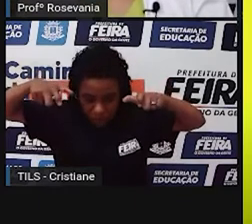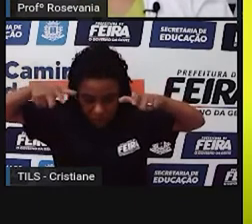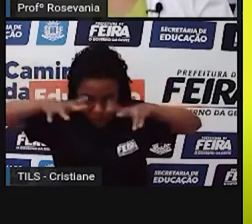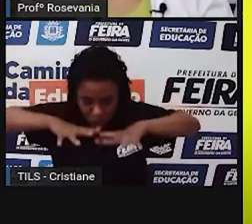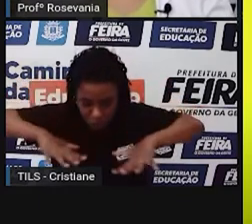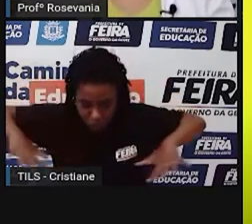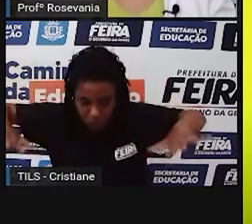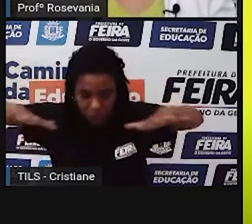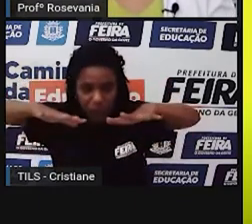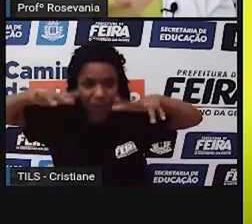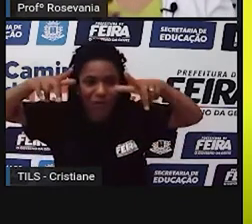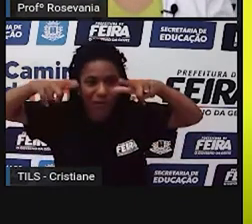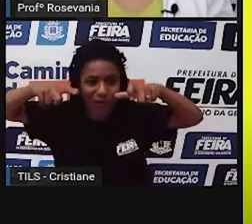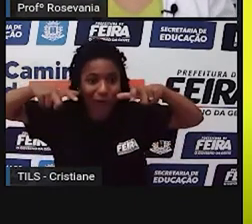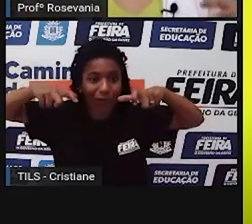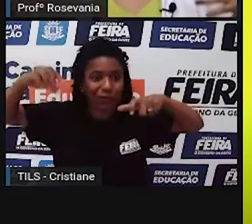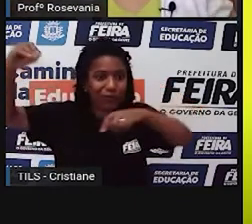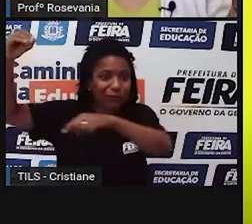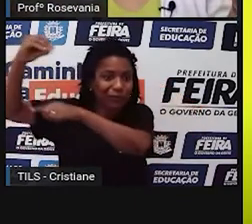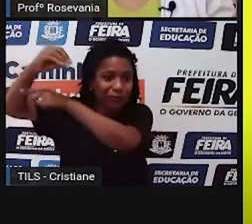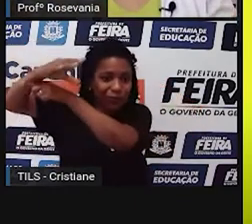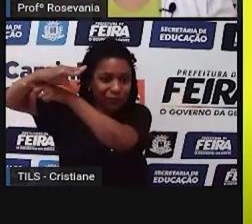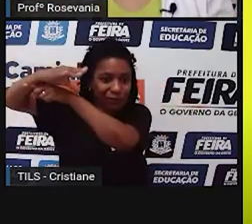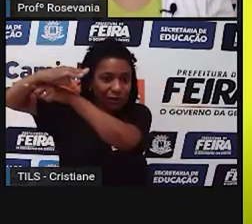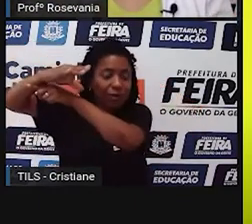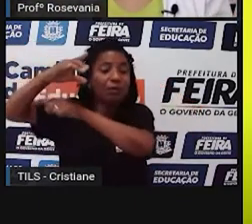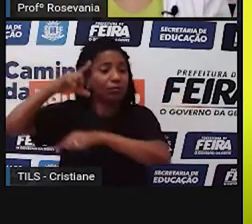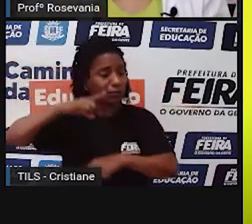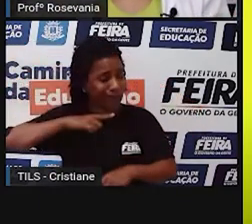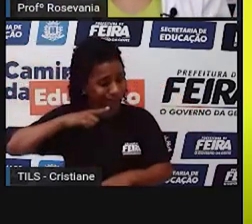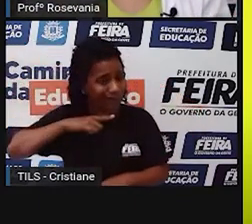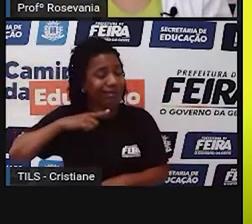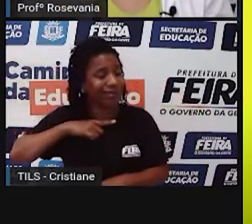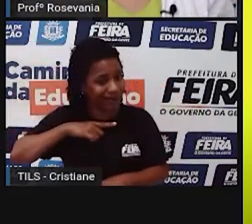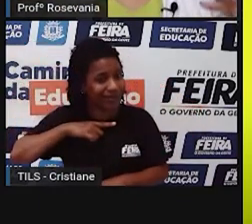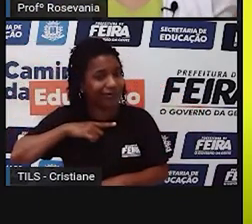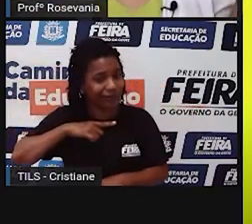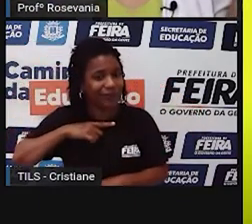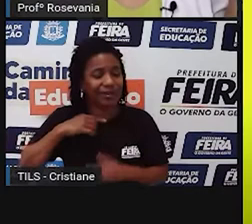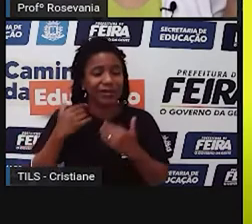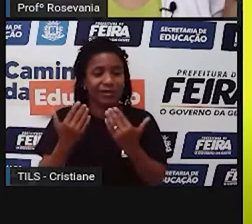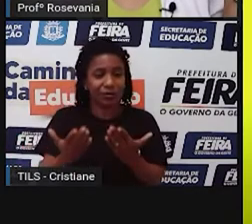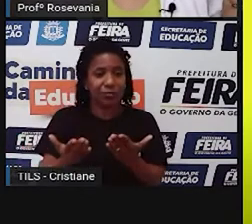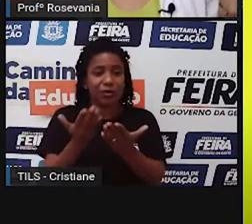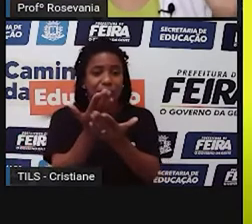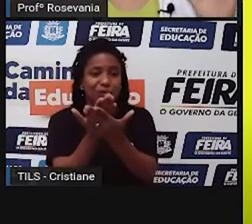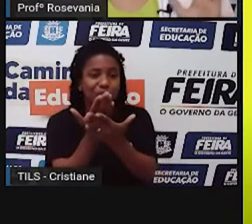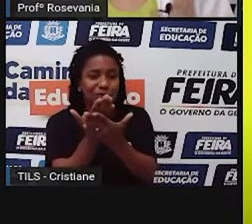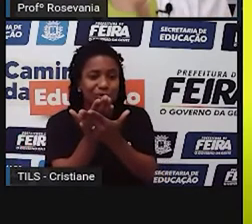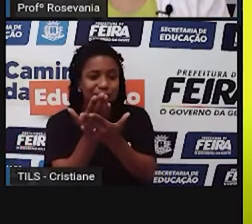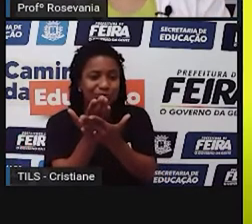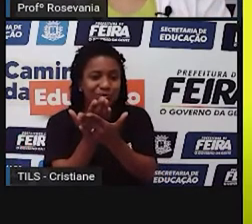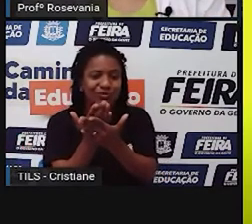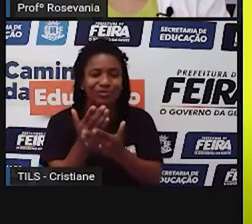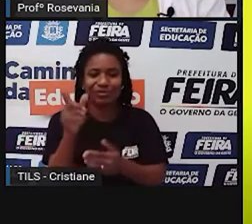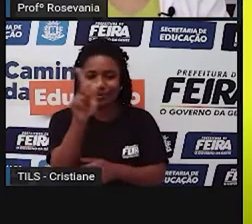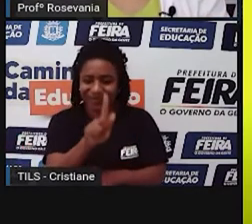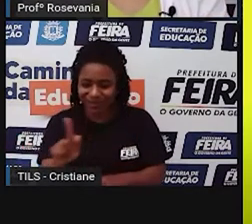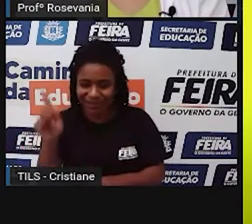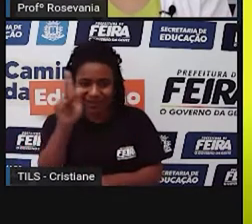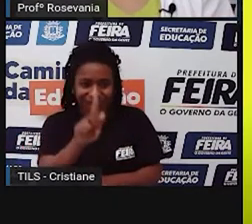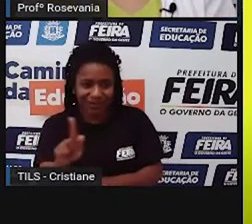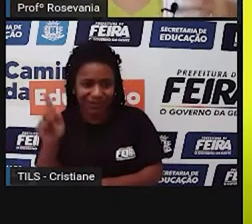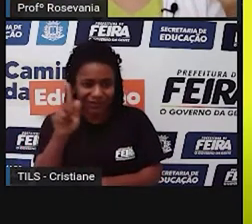imagens de satélites, né, então esse sistema de informação geográfica deu esse caráter científico para essa